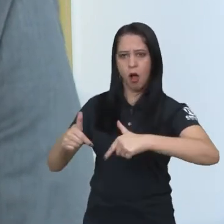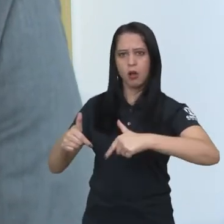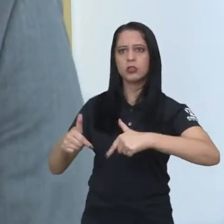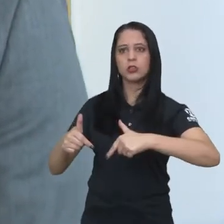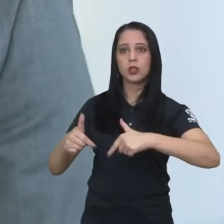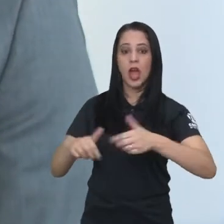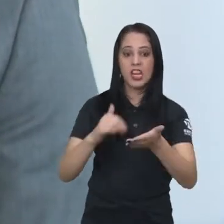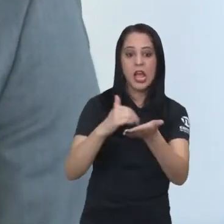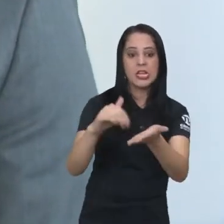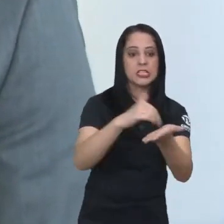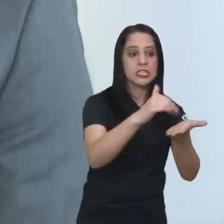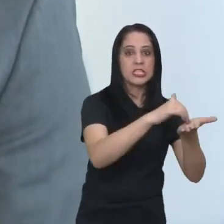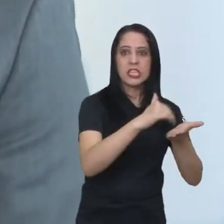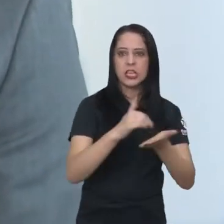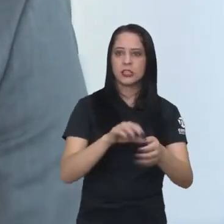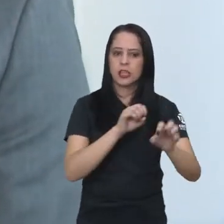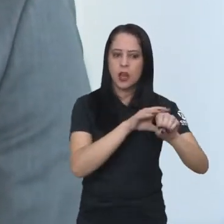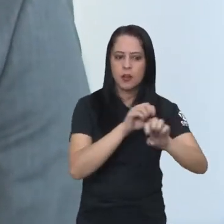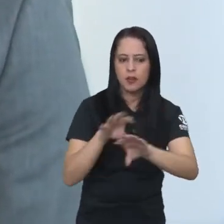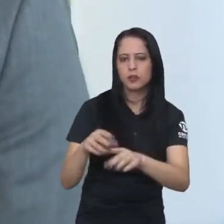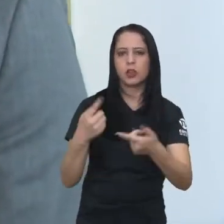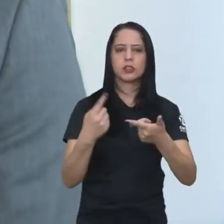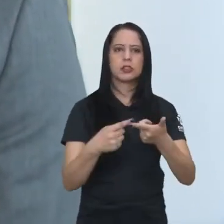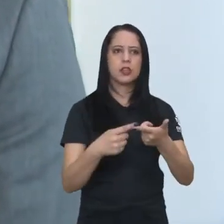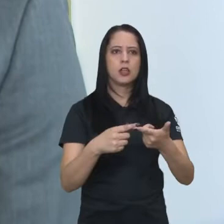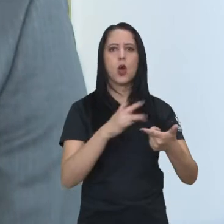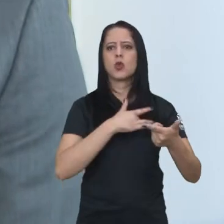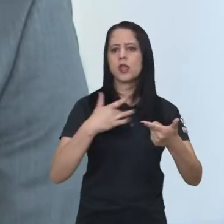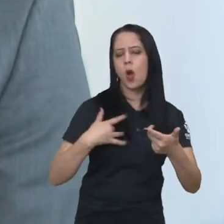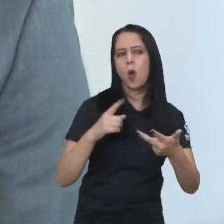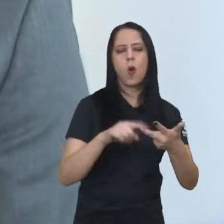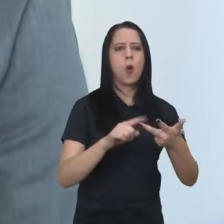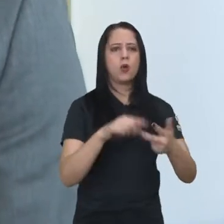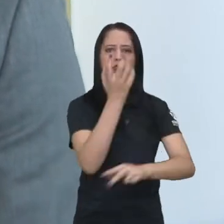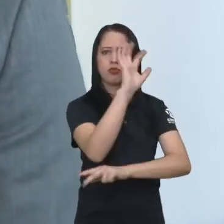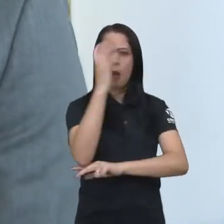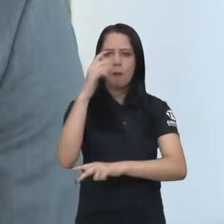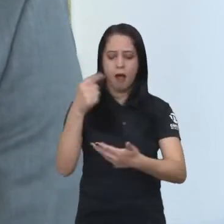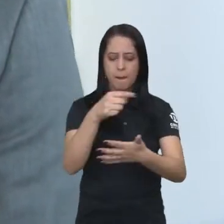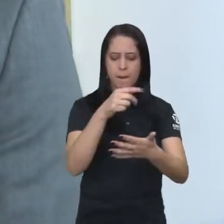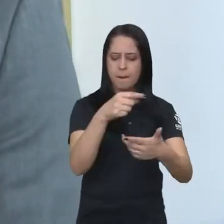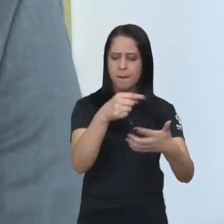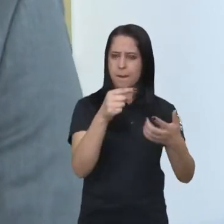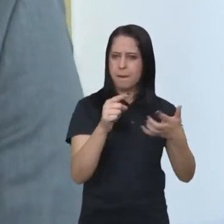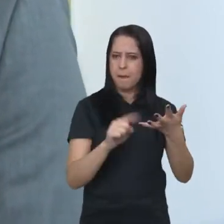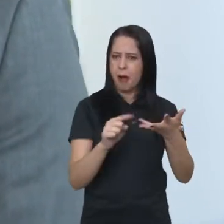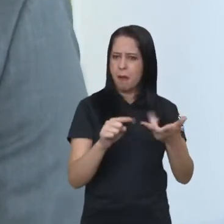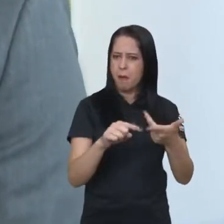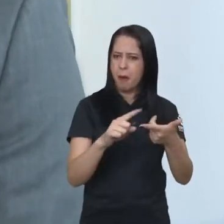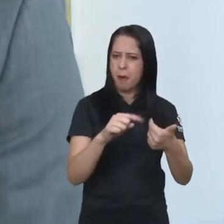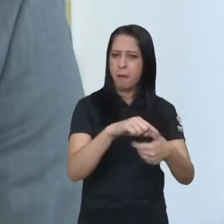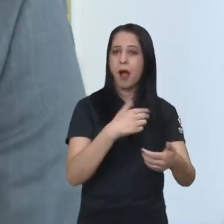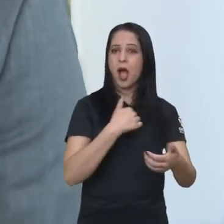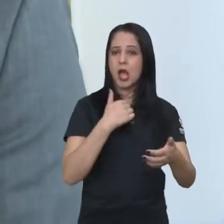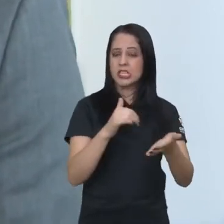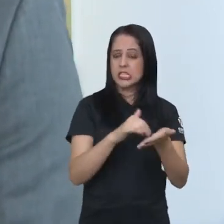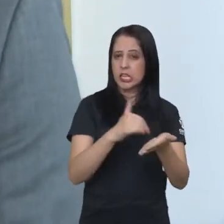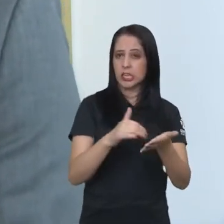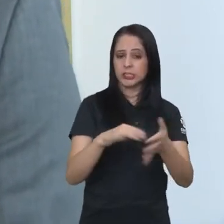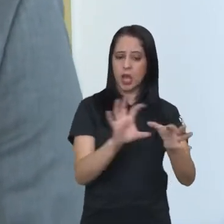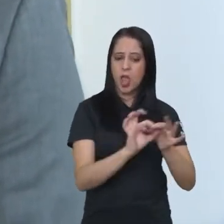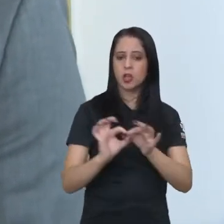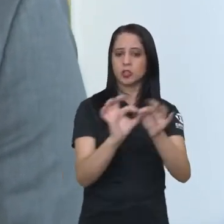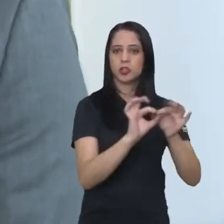potencializar, trabalhando junto com as secretarias municipais de educação, meio ambiente, saúde, estão trazendo algo